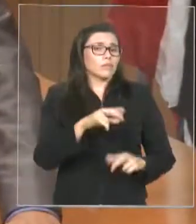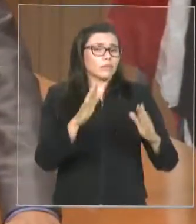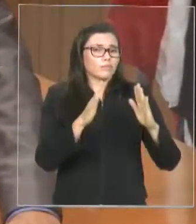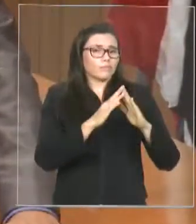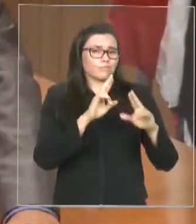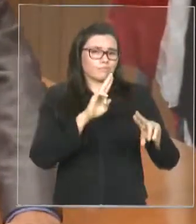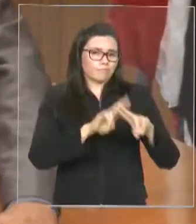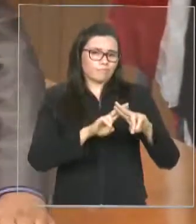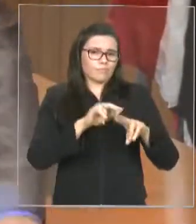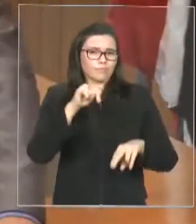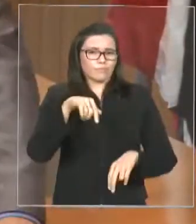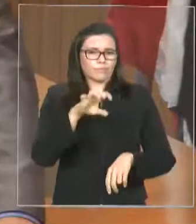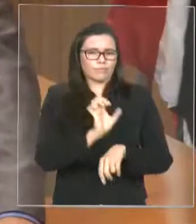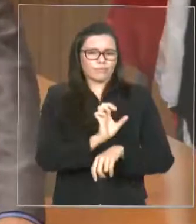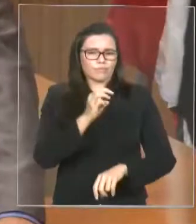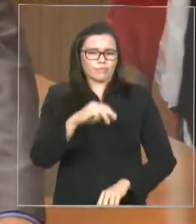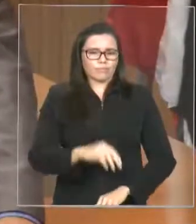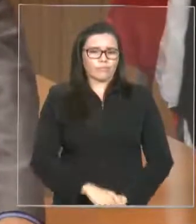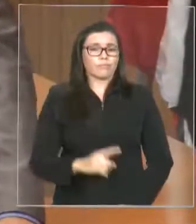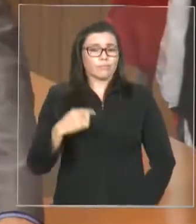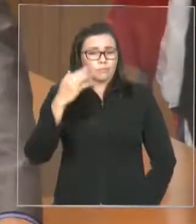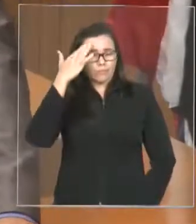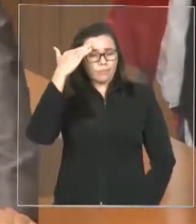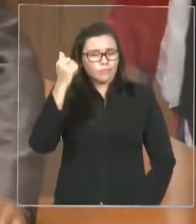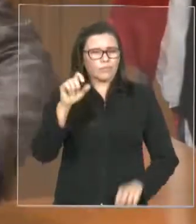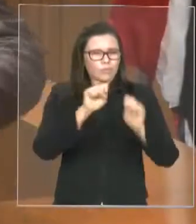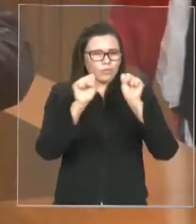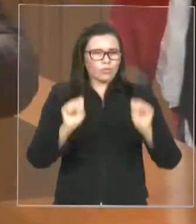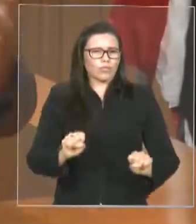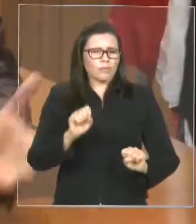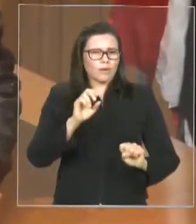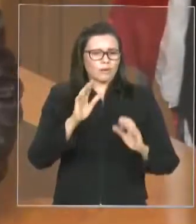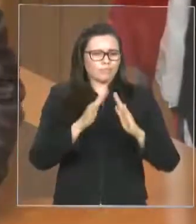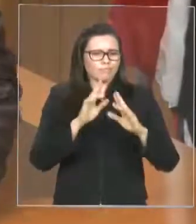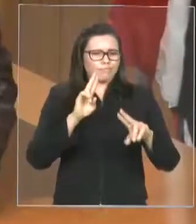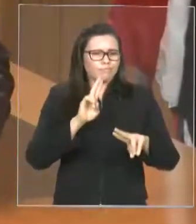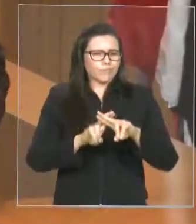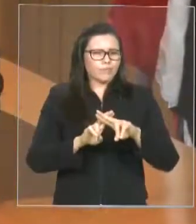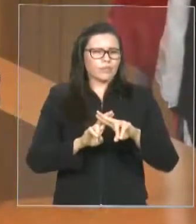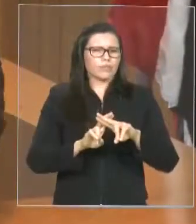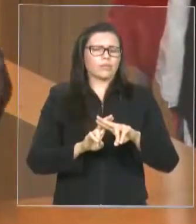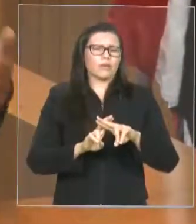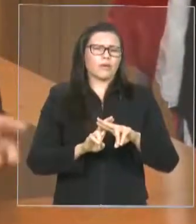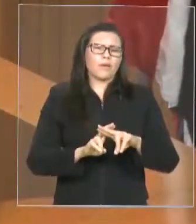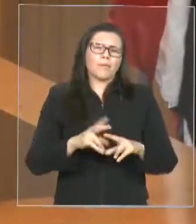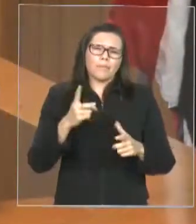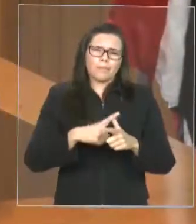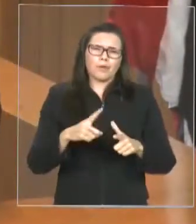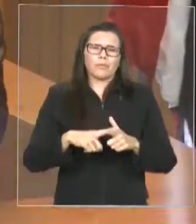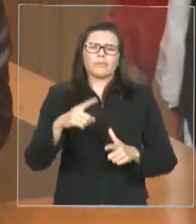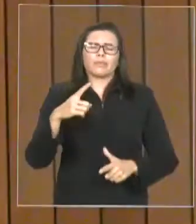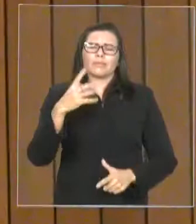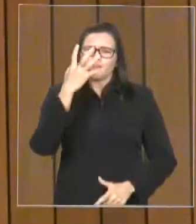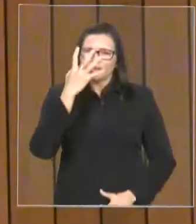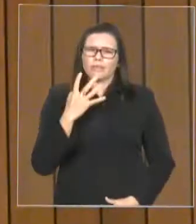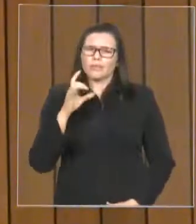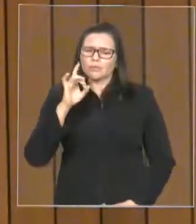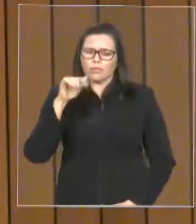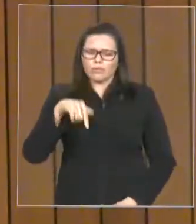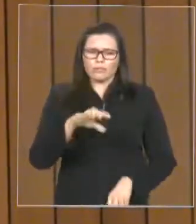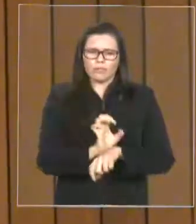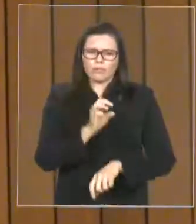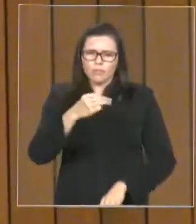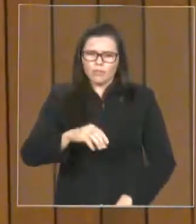Nós sabemos das dificuldades que o sistema prisional se encontra no Maranhão, mas acho que em todo o Brasil. É uma problemática muito séria. Eu